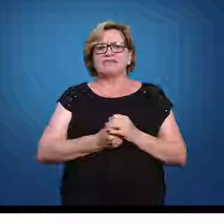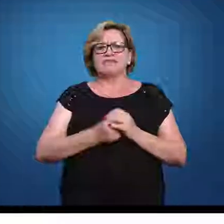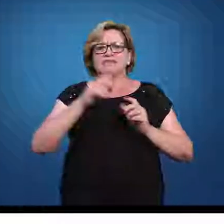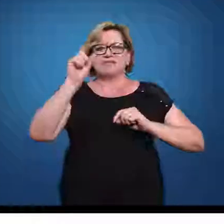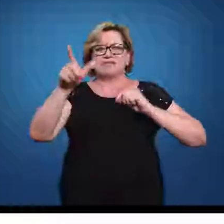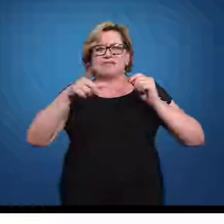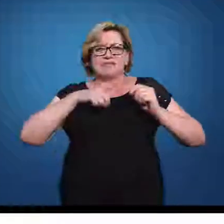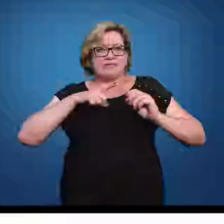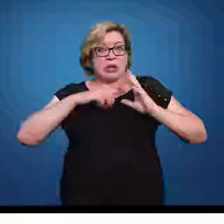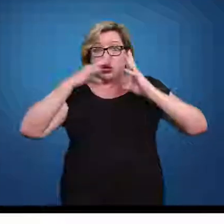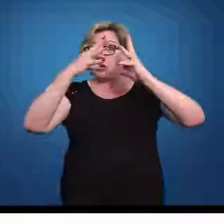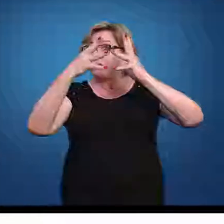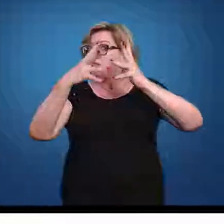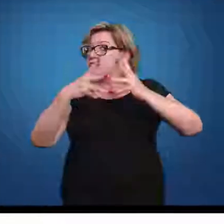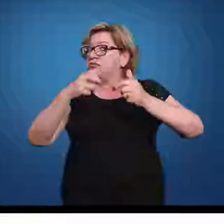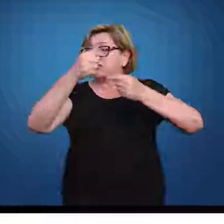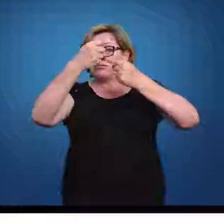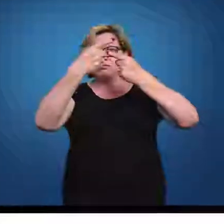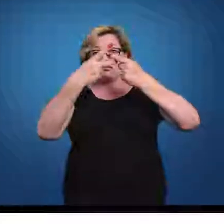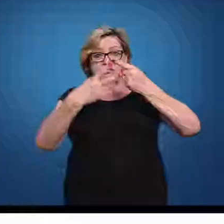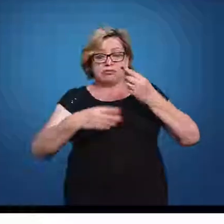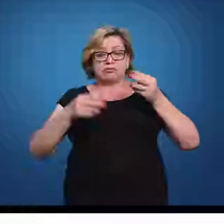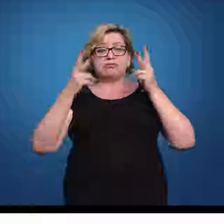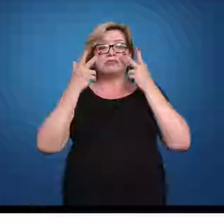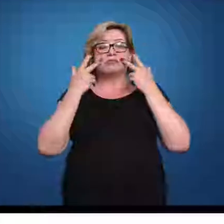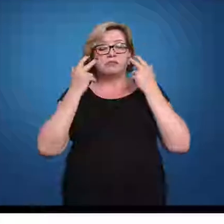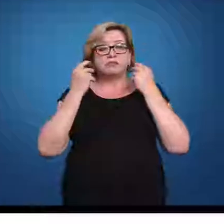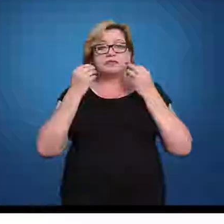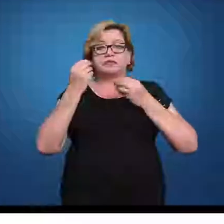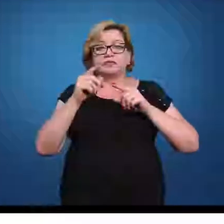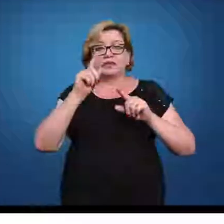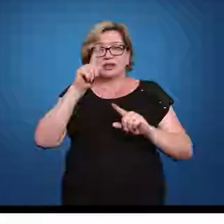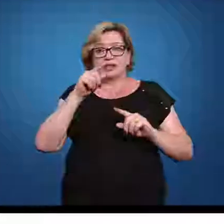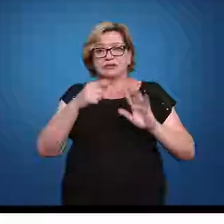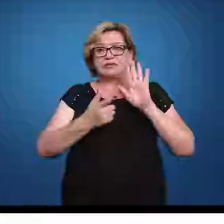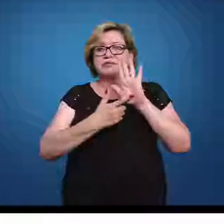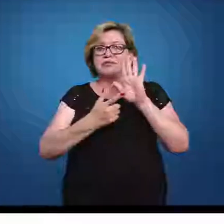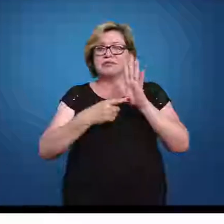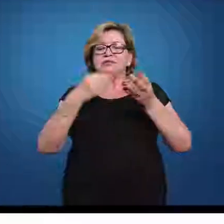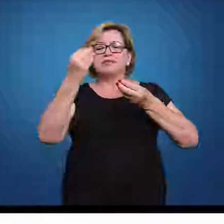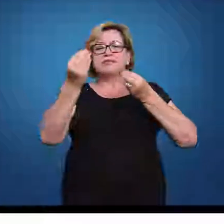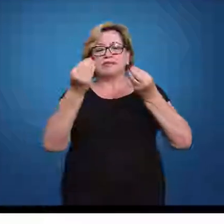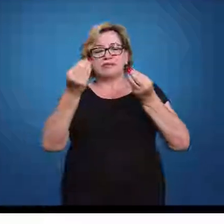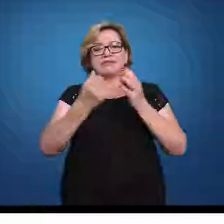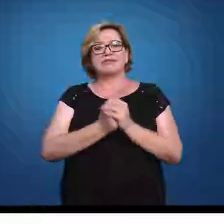ela tem todas as características, obviamente, da distribuição normal e ela é definida assim,